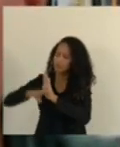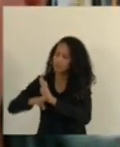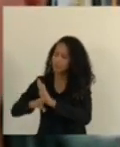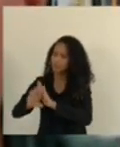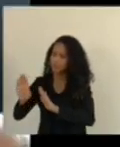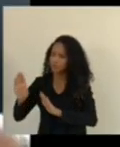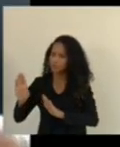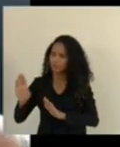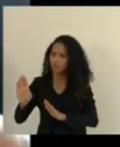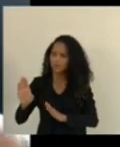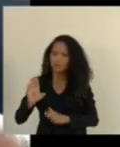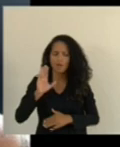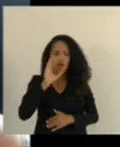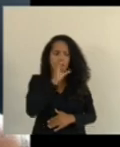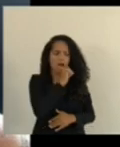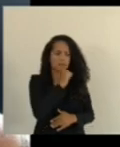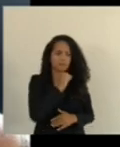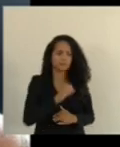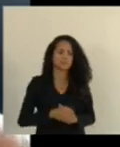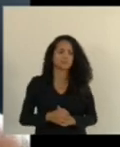isso me permite uma parte aliás